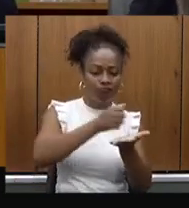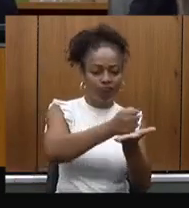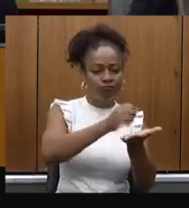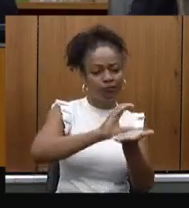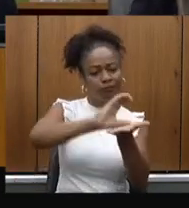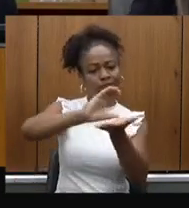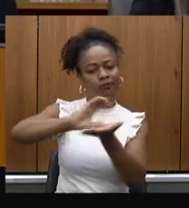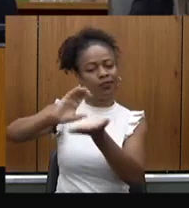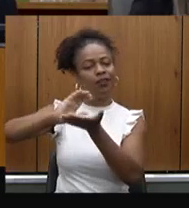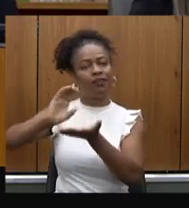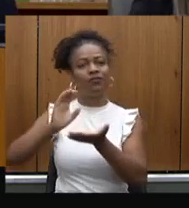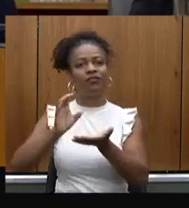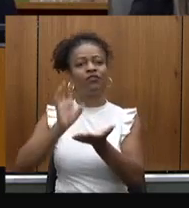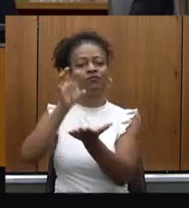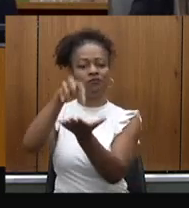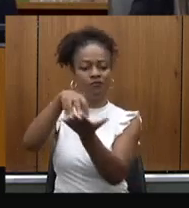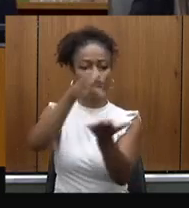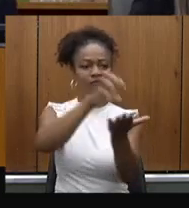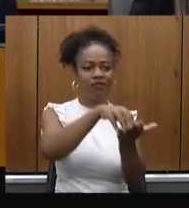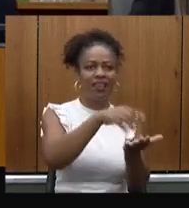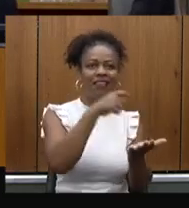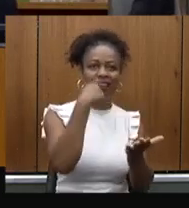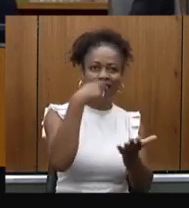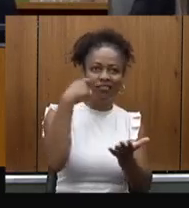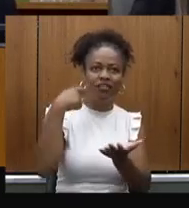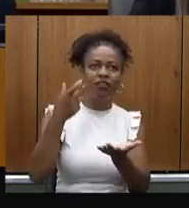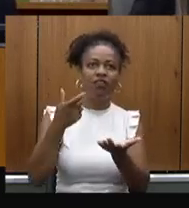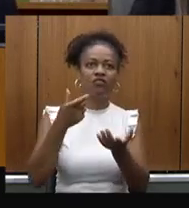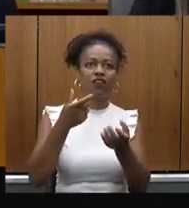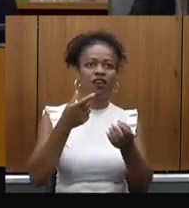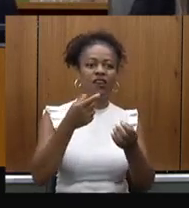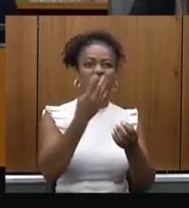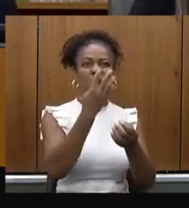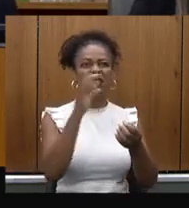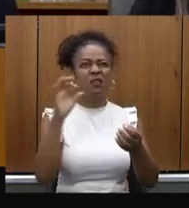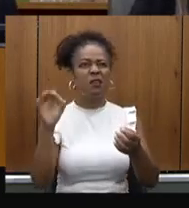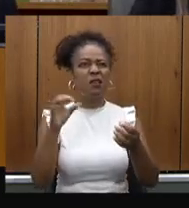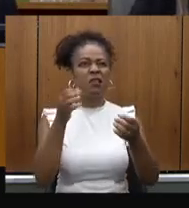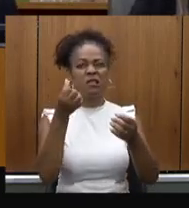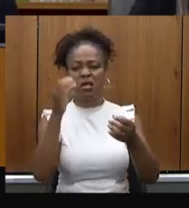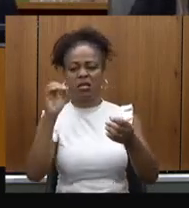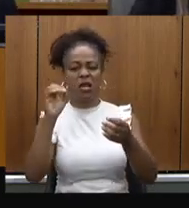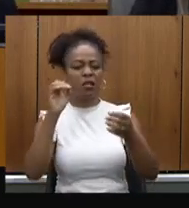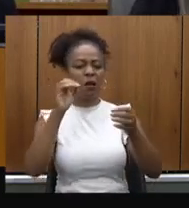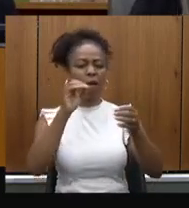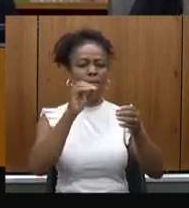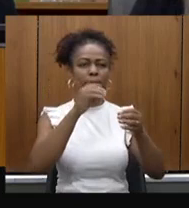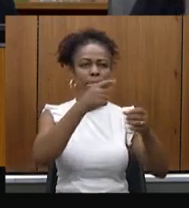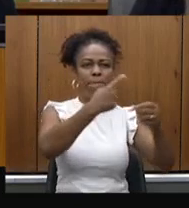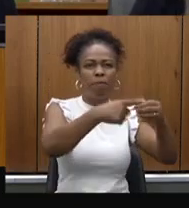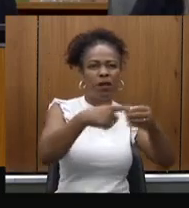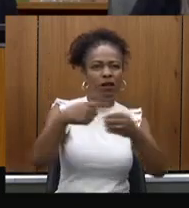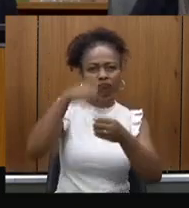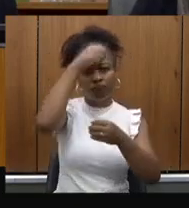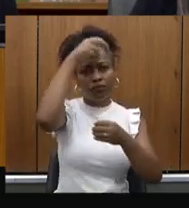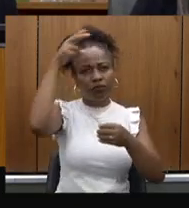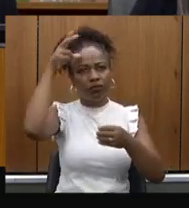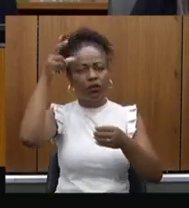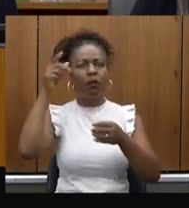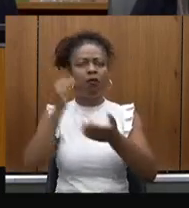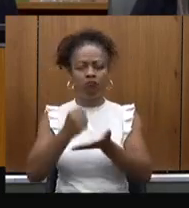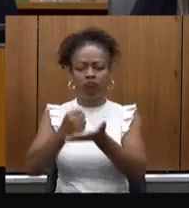odontológicas, chegando a 460 municípios, para que a gente consiga dar essa importante assistência